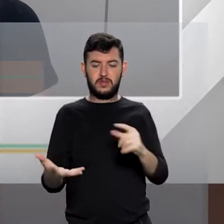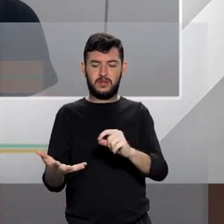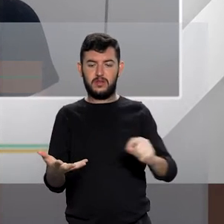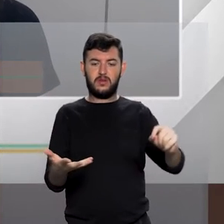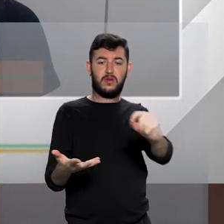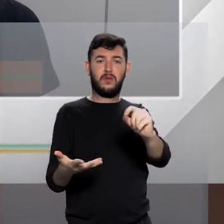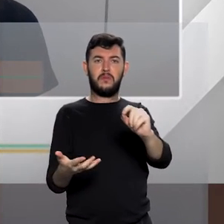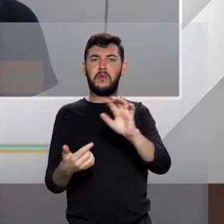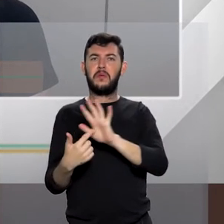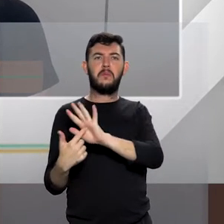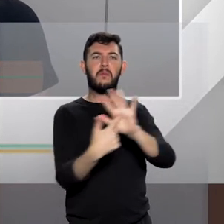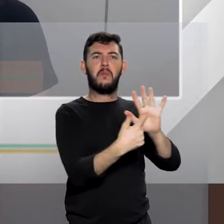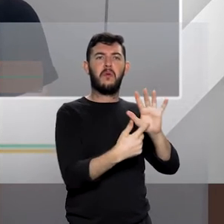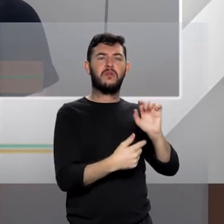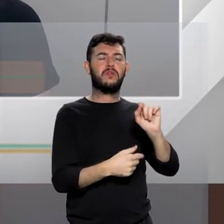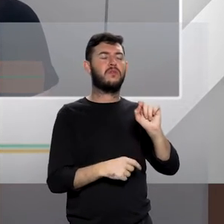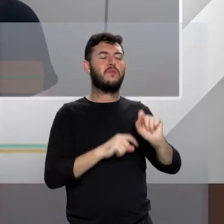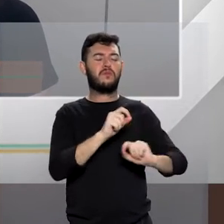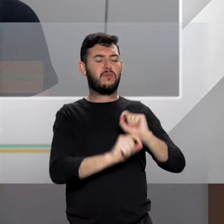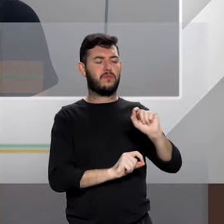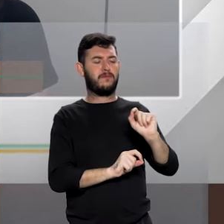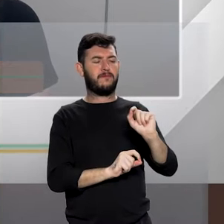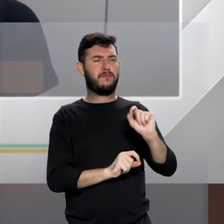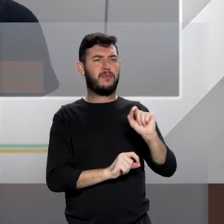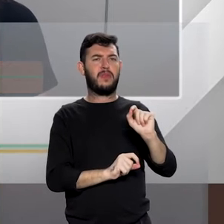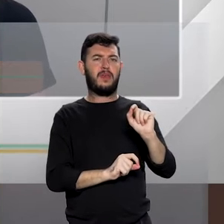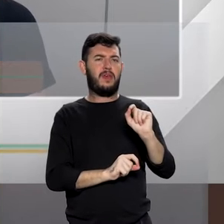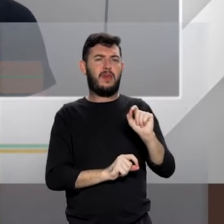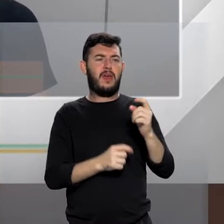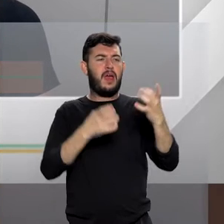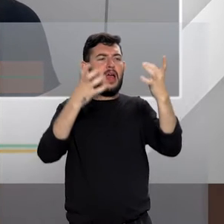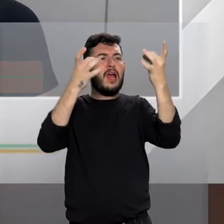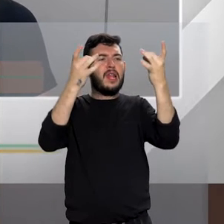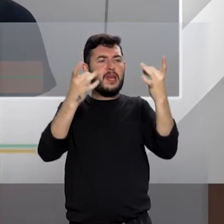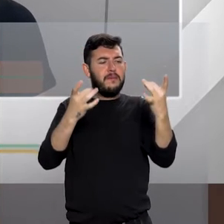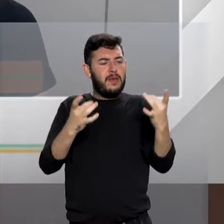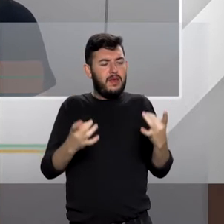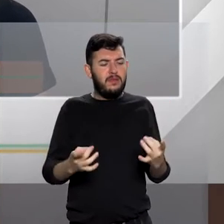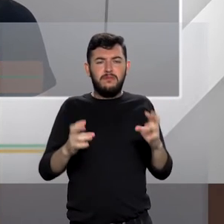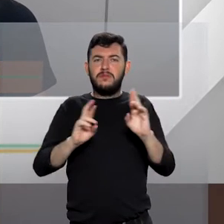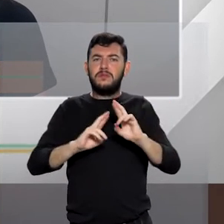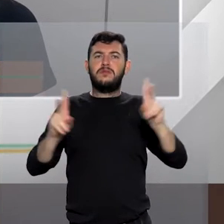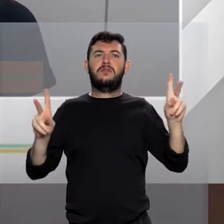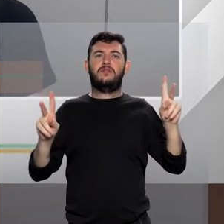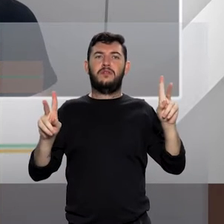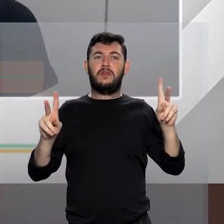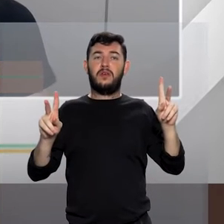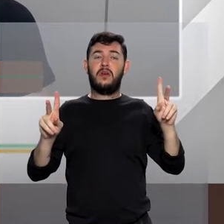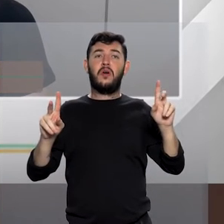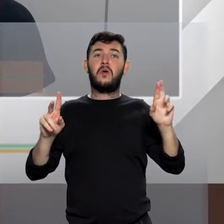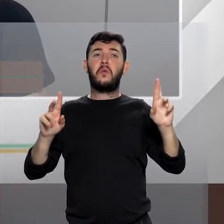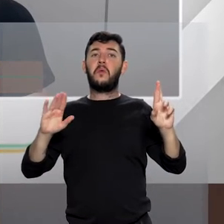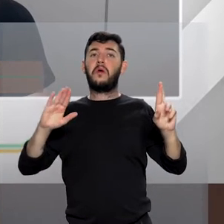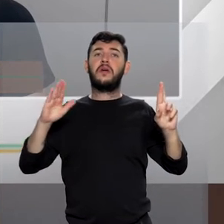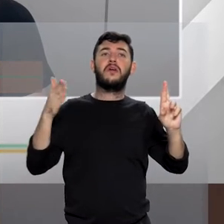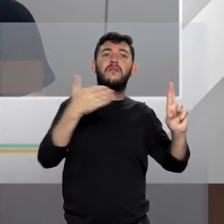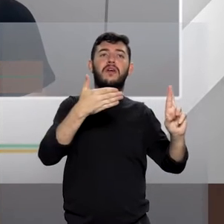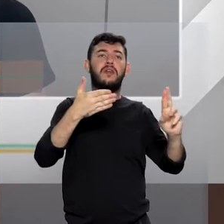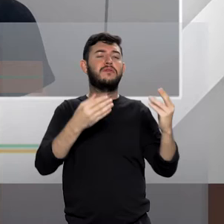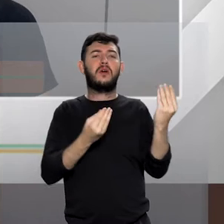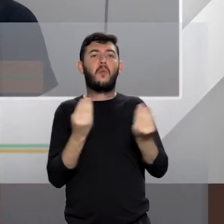trazem essa gama diferenciada, de elementos diferenciados no que se refere à questão do feminino.